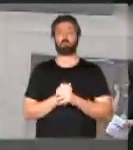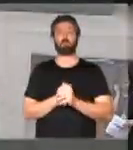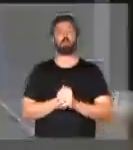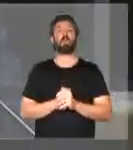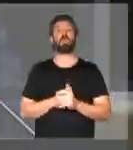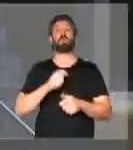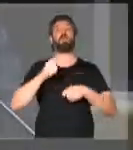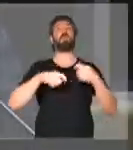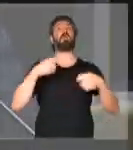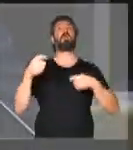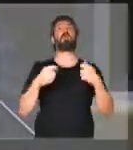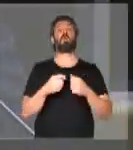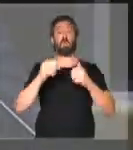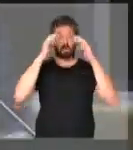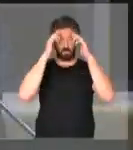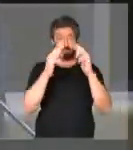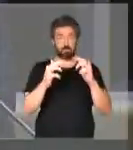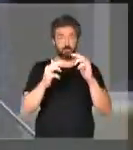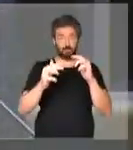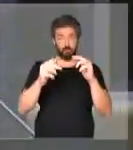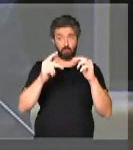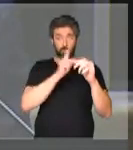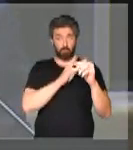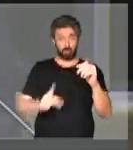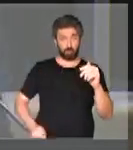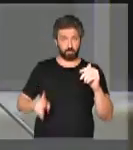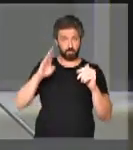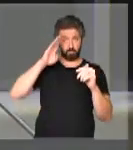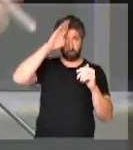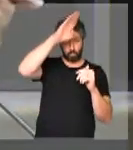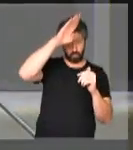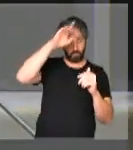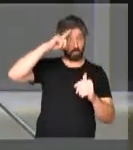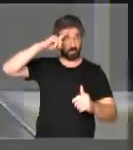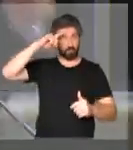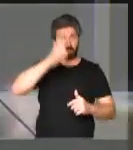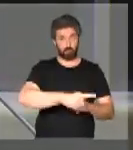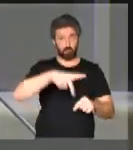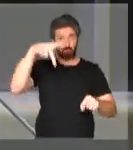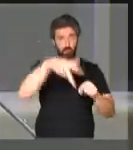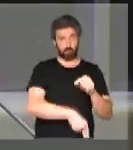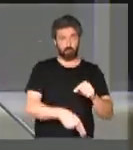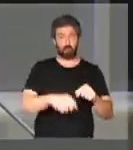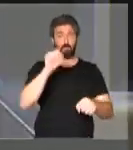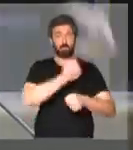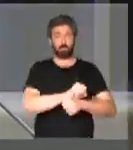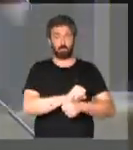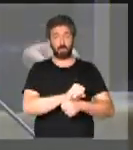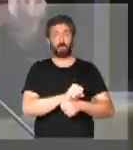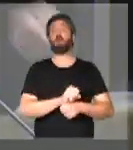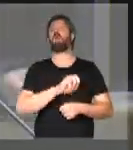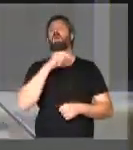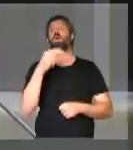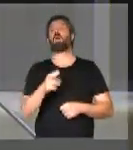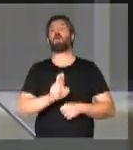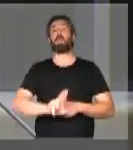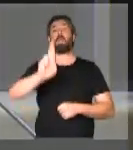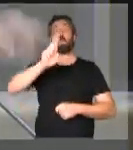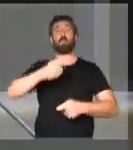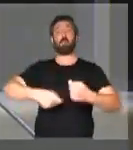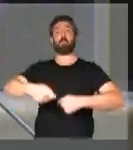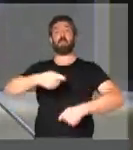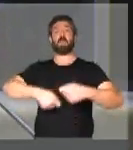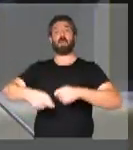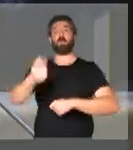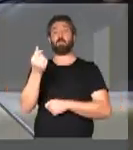o ministro obedece? Ao presidente da República que determinou a suspensão dos cortes ou aos representantes do